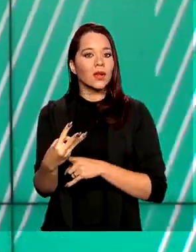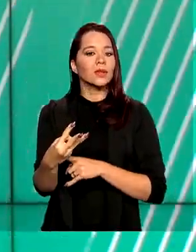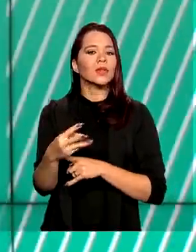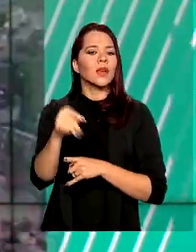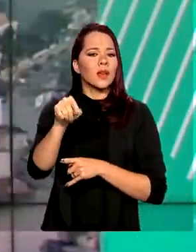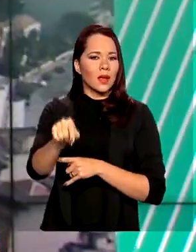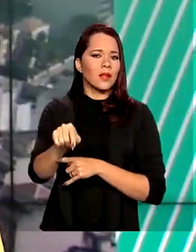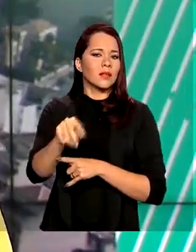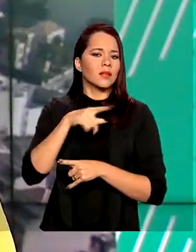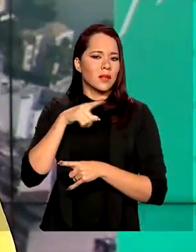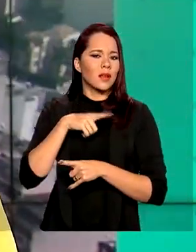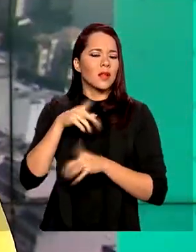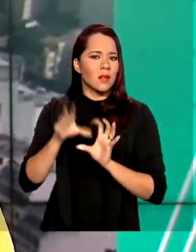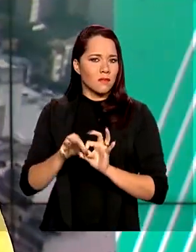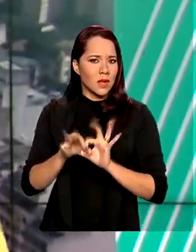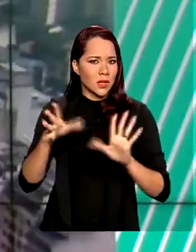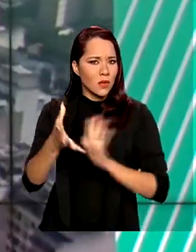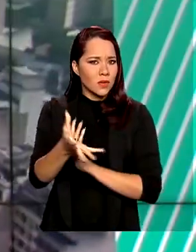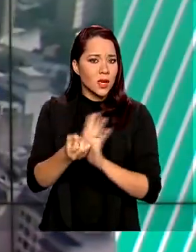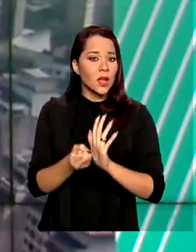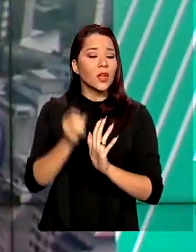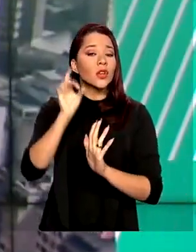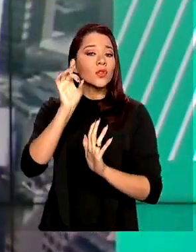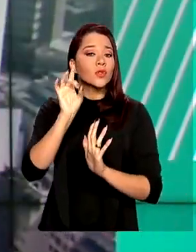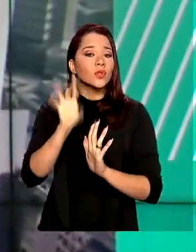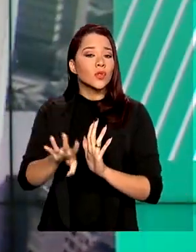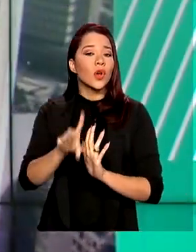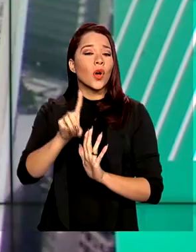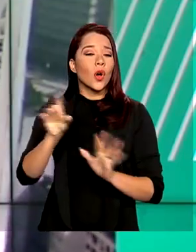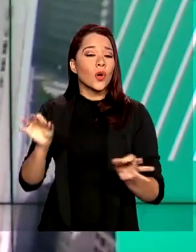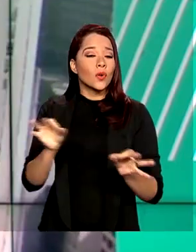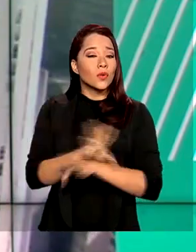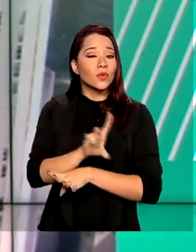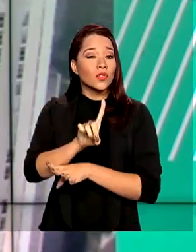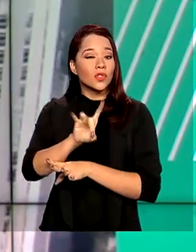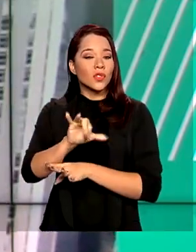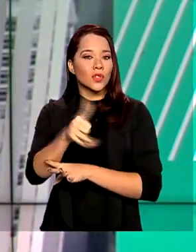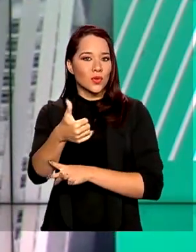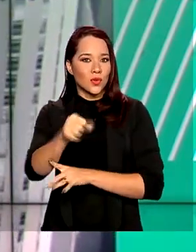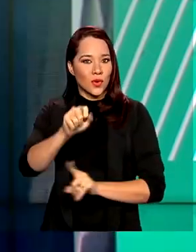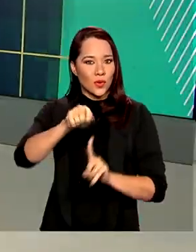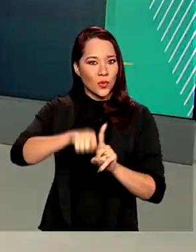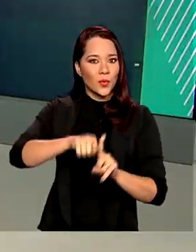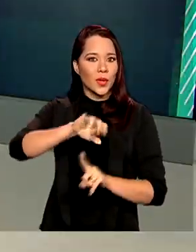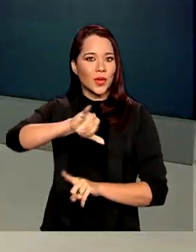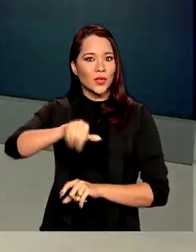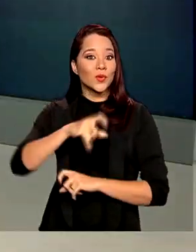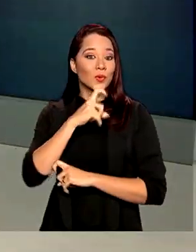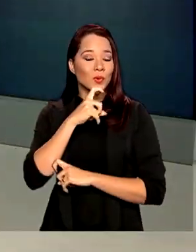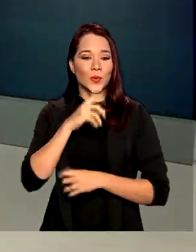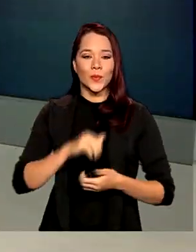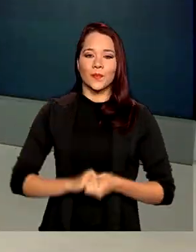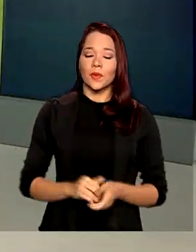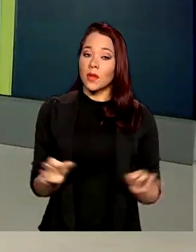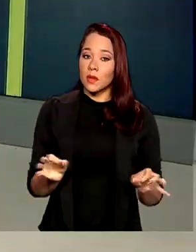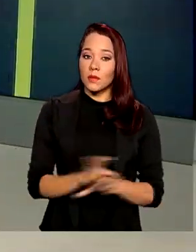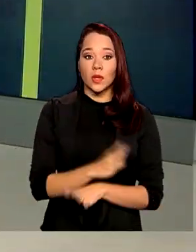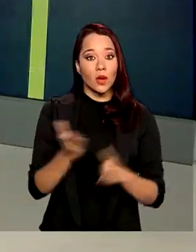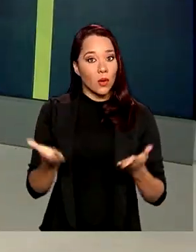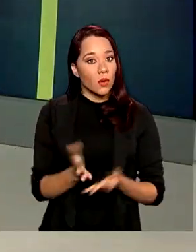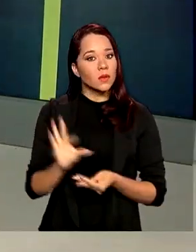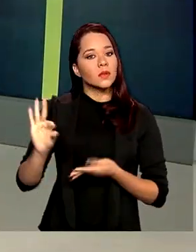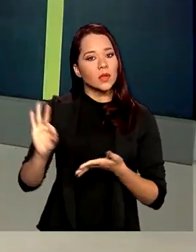originalmente a liberação do saque em espécie, concluída em 18 de julho. E terminam hoje as